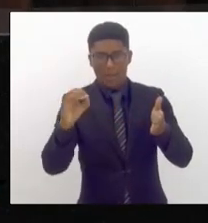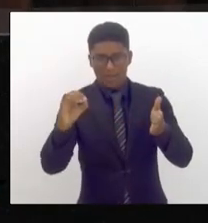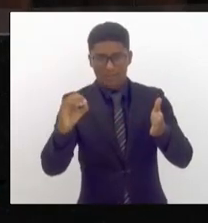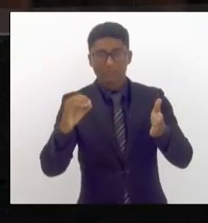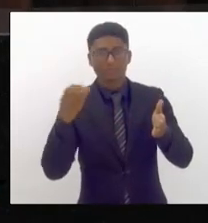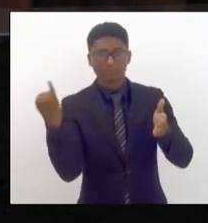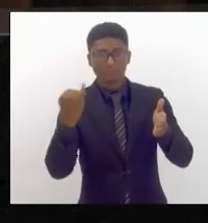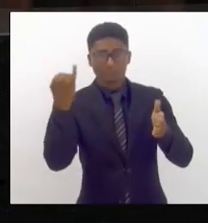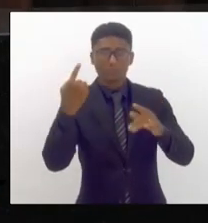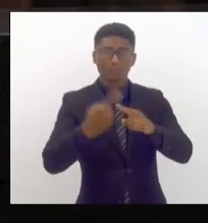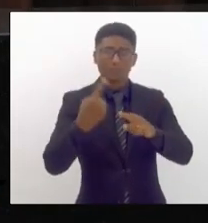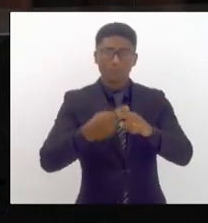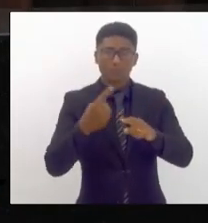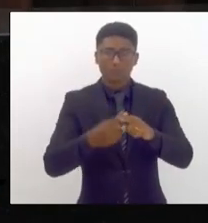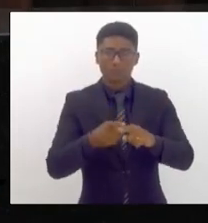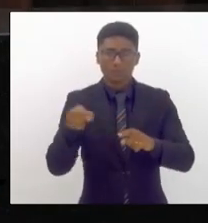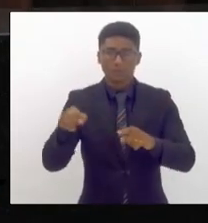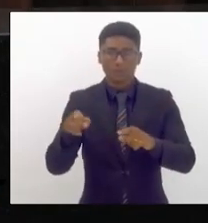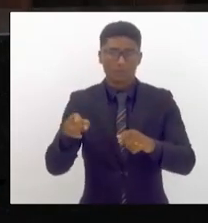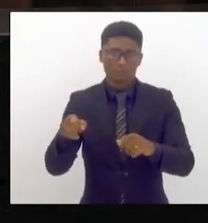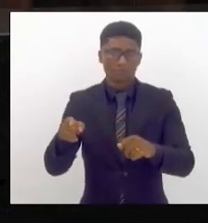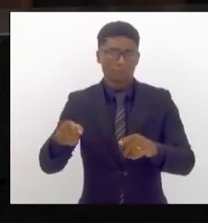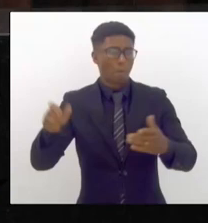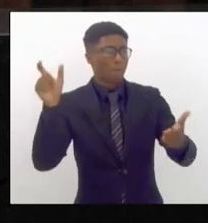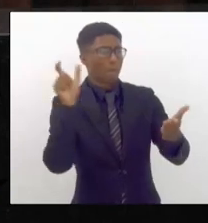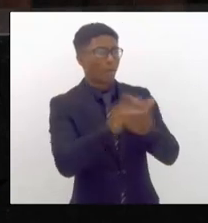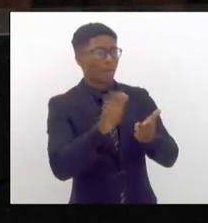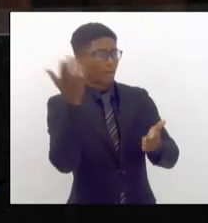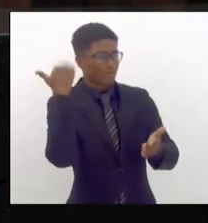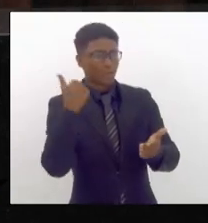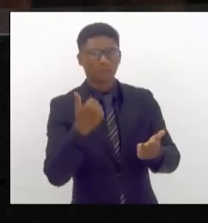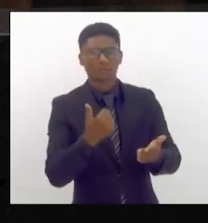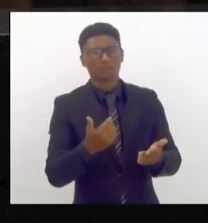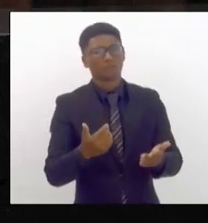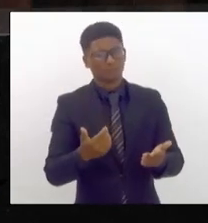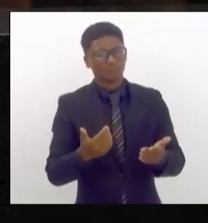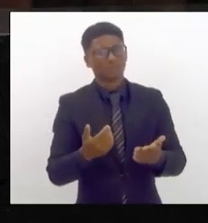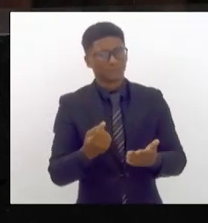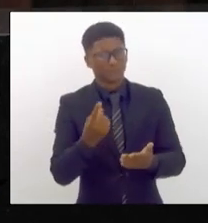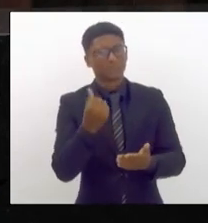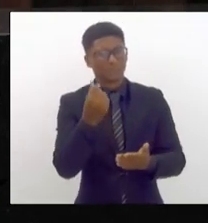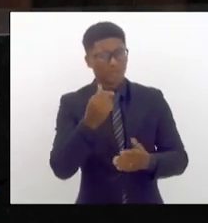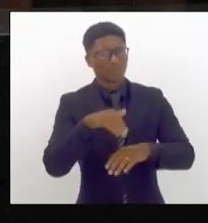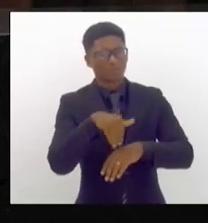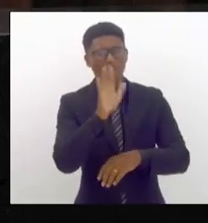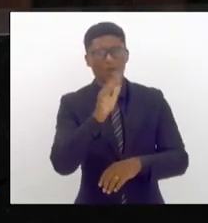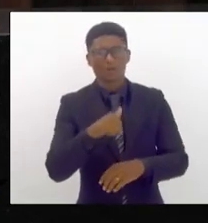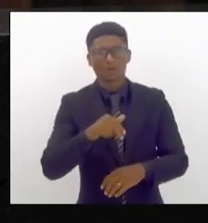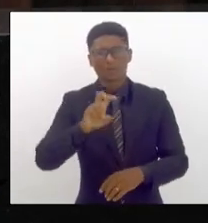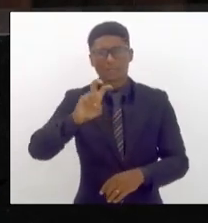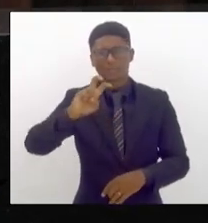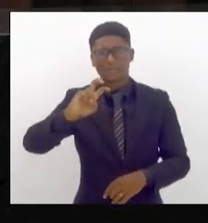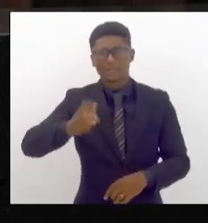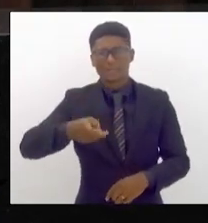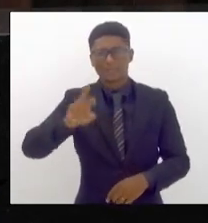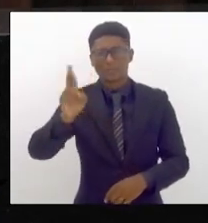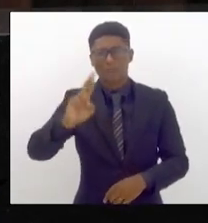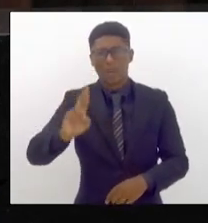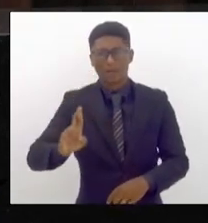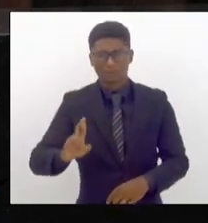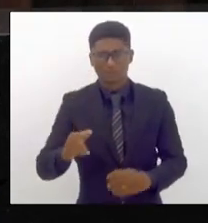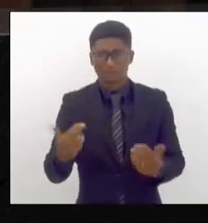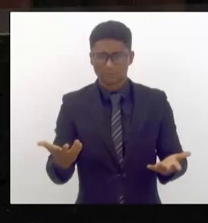ponta ele pagava a bola cheia o deputado sabe disso na CPI nós levantamos esse dado era 5 reais e era a bola cheia